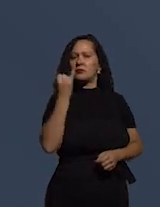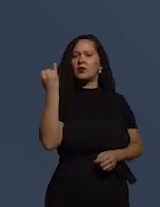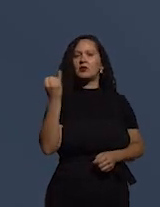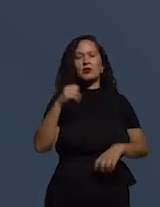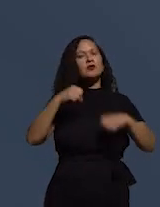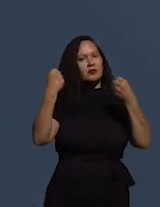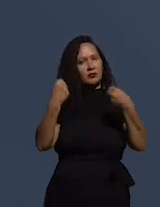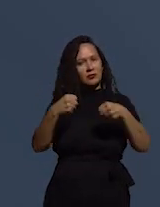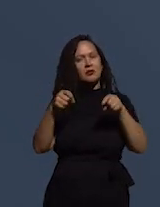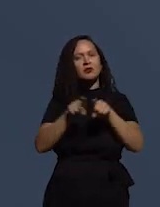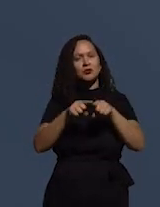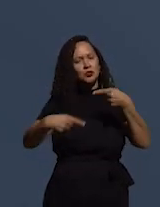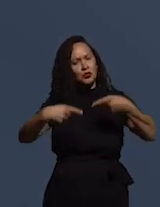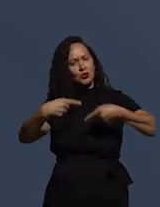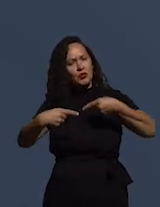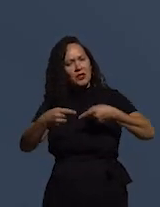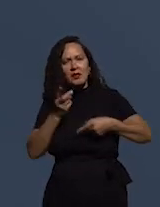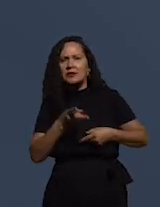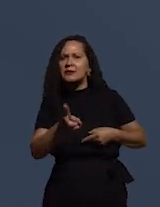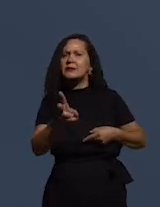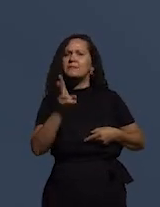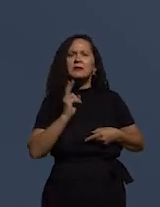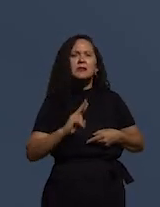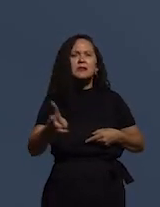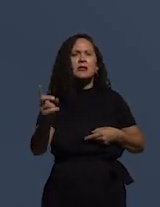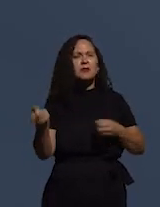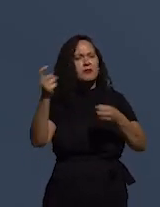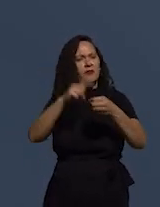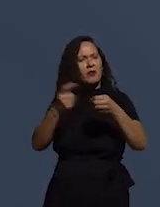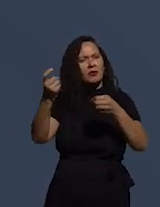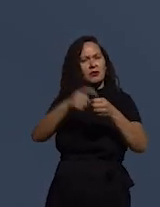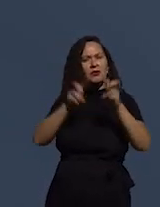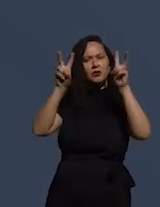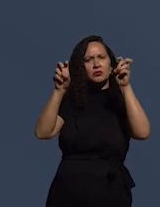precisa, periodicamente, ser revisitado.